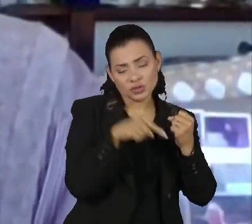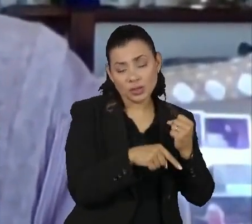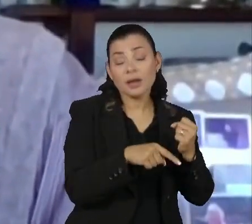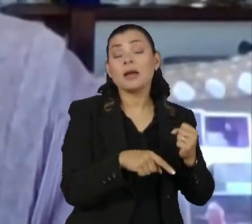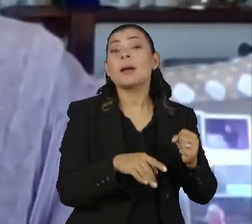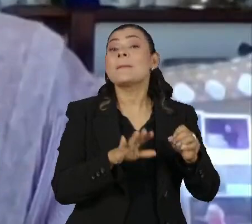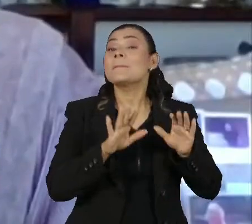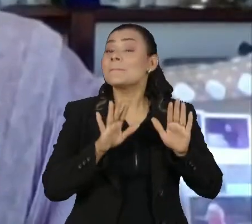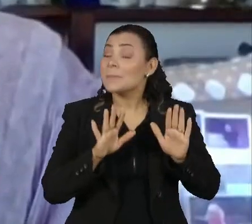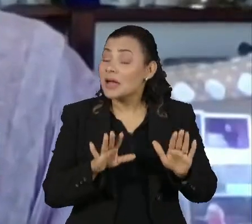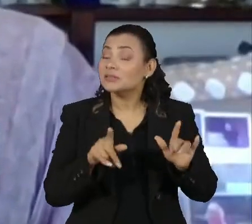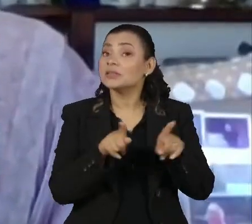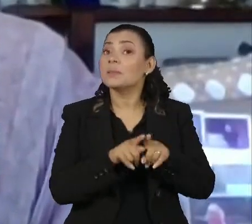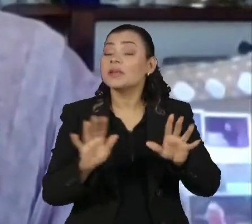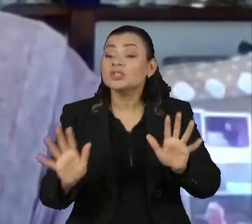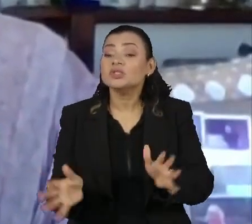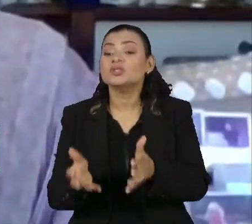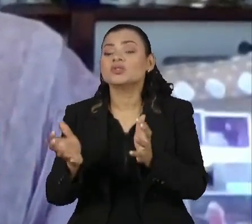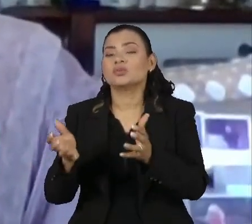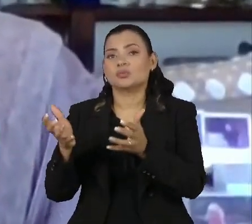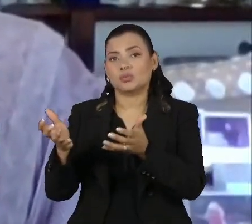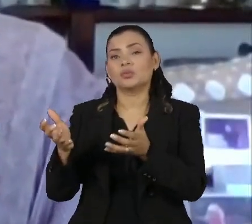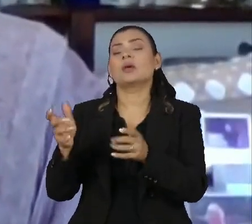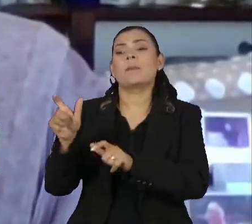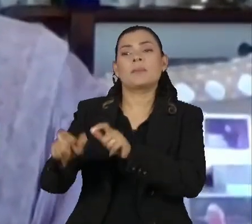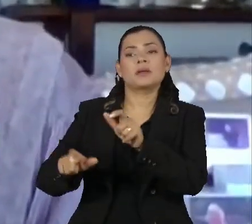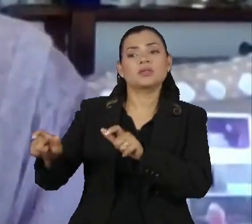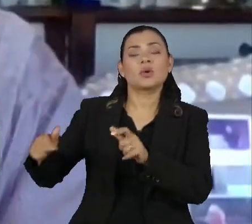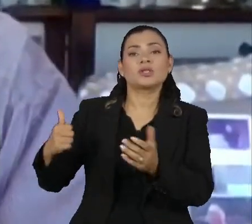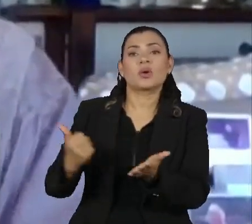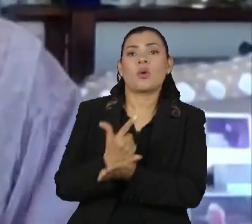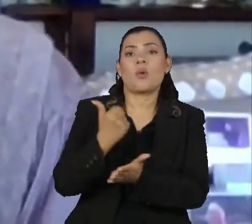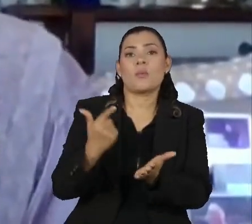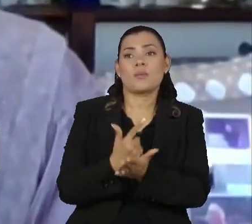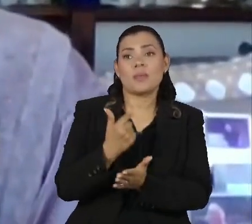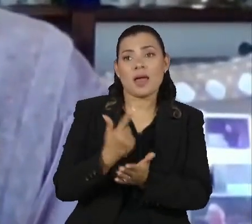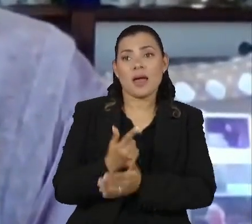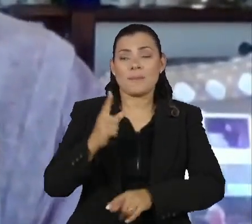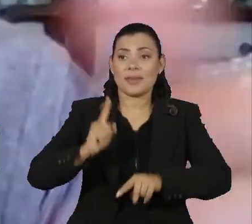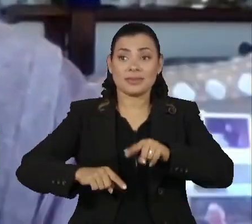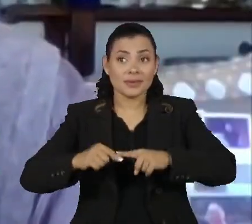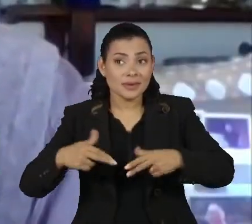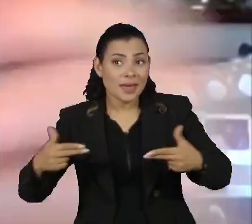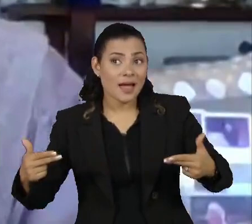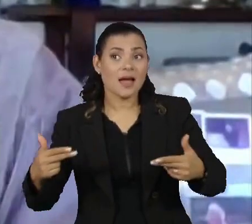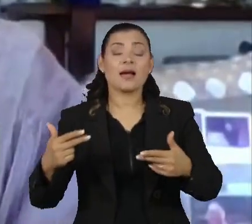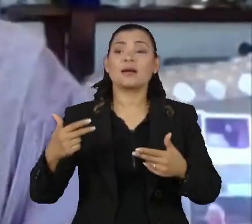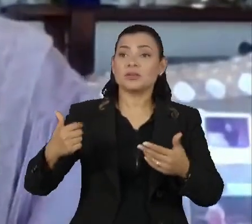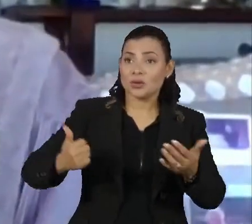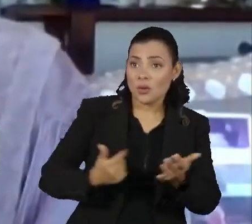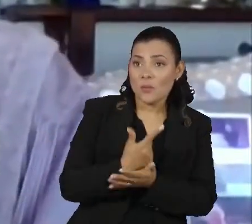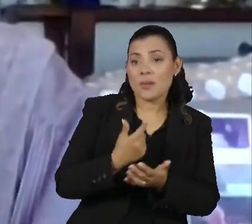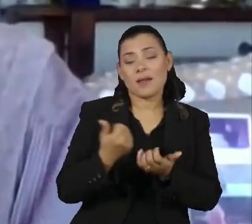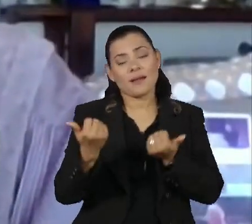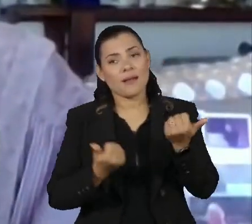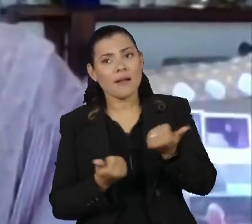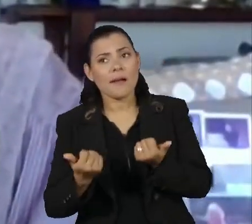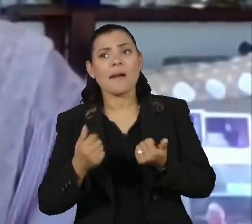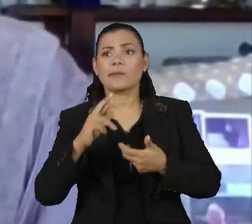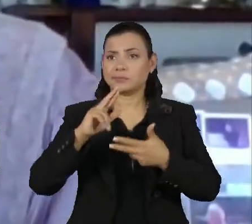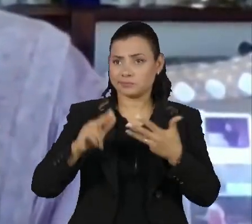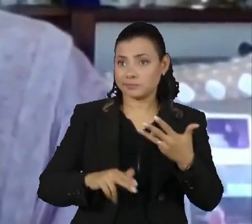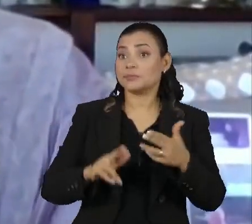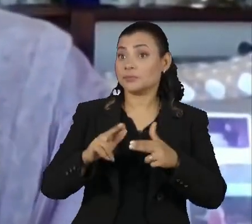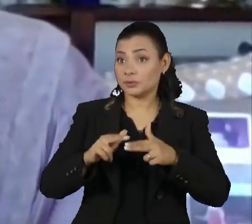Entretanto, e estimula também o consumo de autopeças. Então, é a cadeia automotiva que se beneficia.